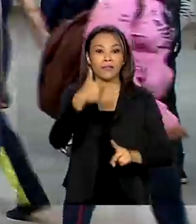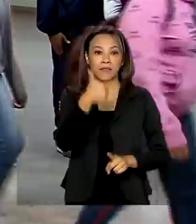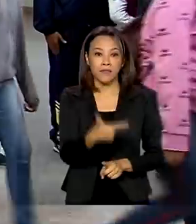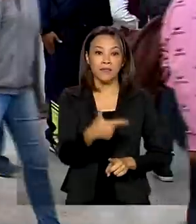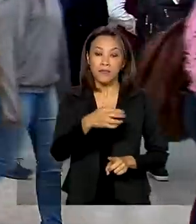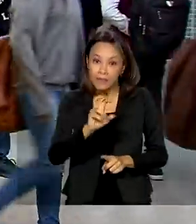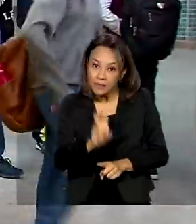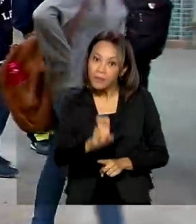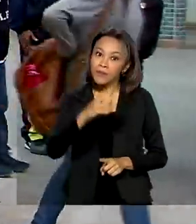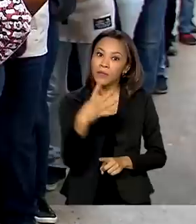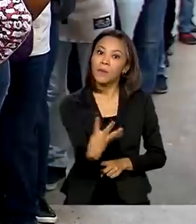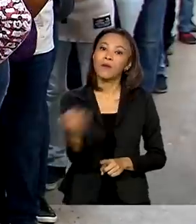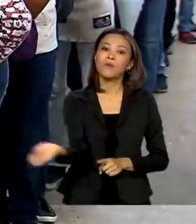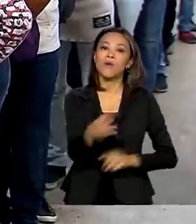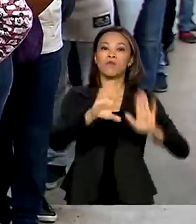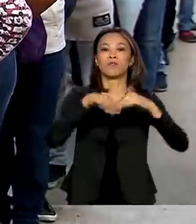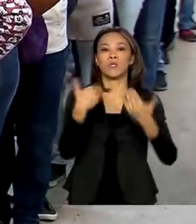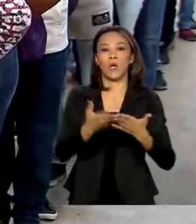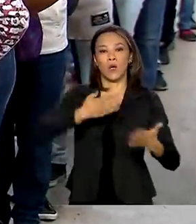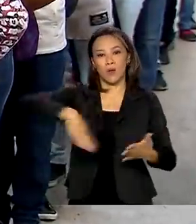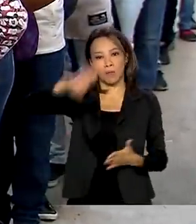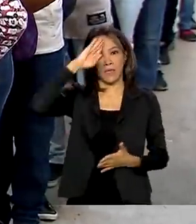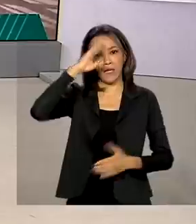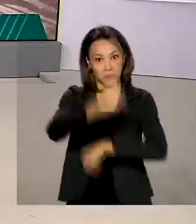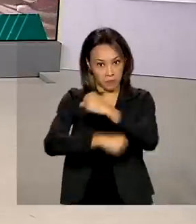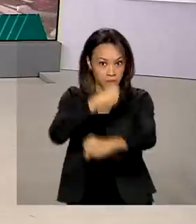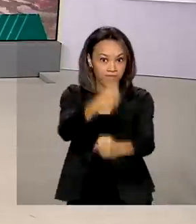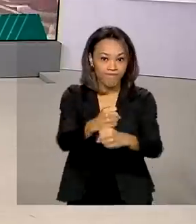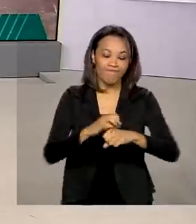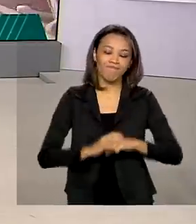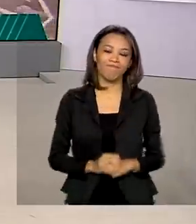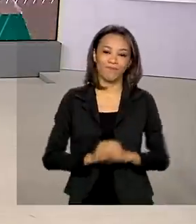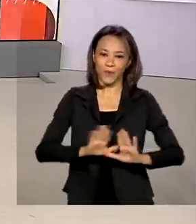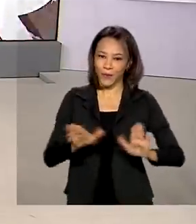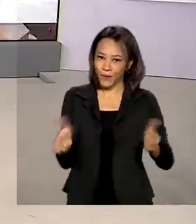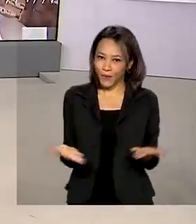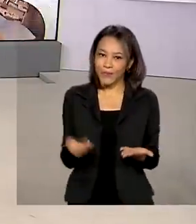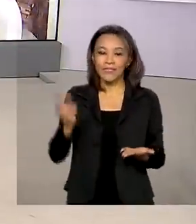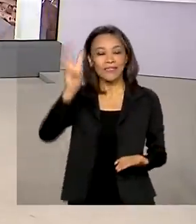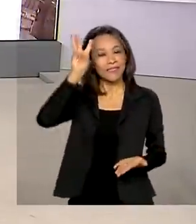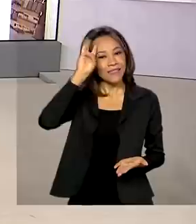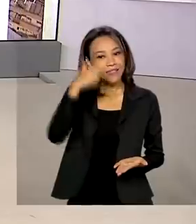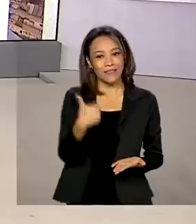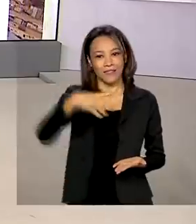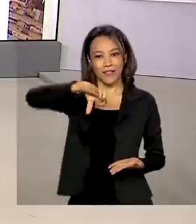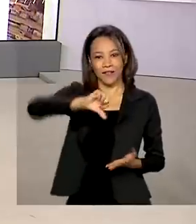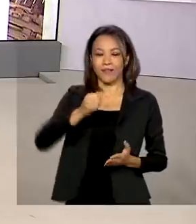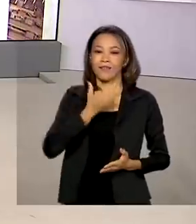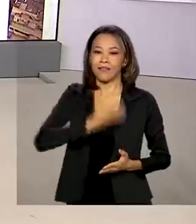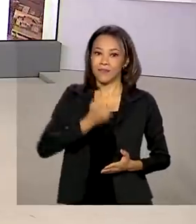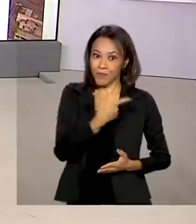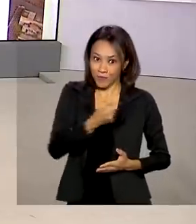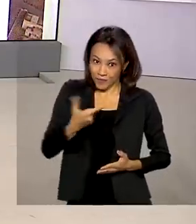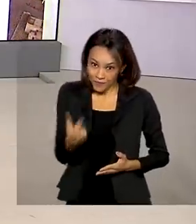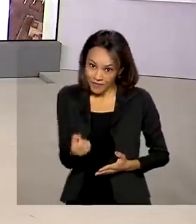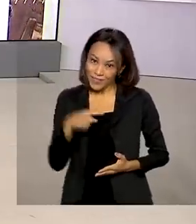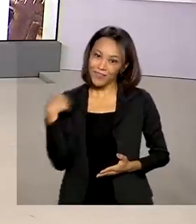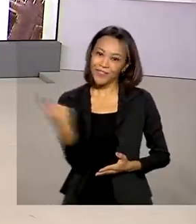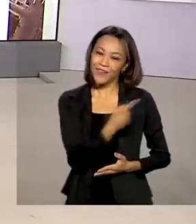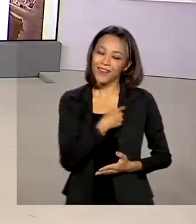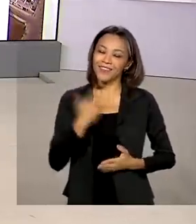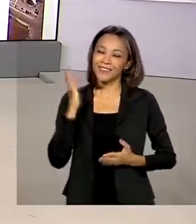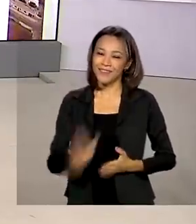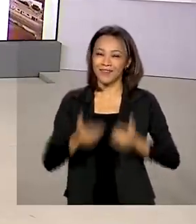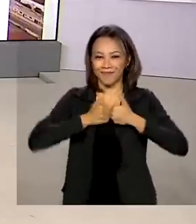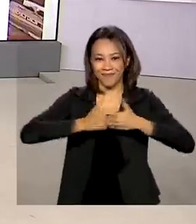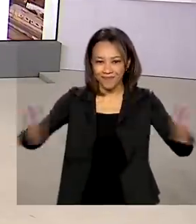escolas cívico-militares no próximo ano. Hoje é terça-feira, 29 de dezembro de 2020. O Brasil